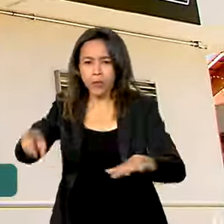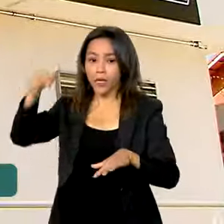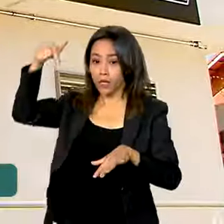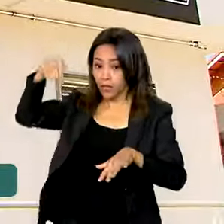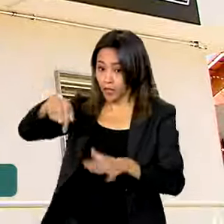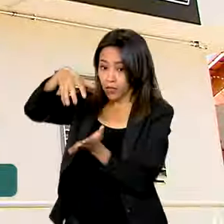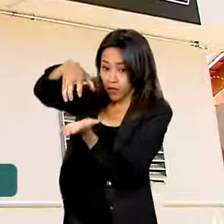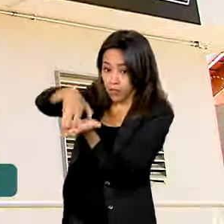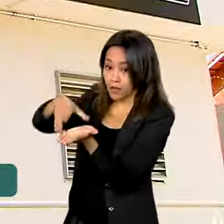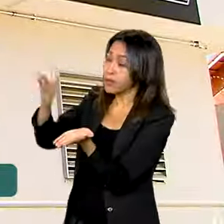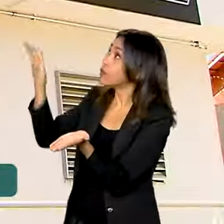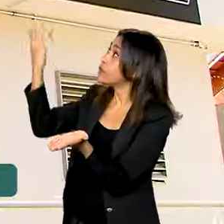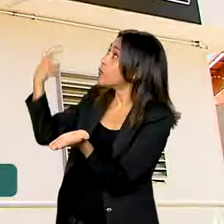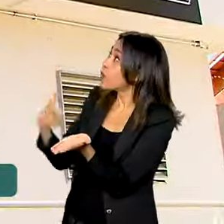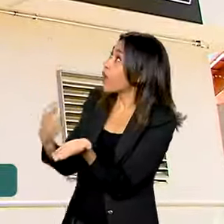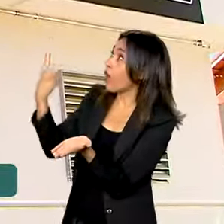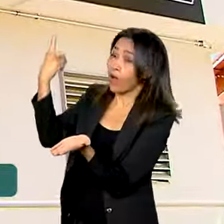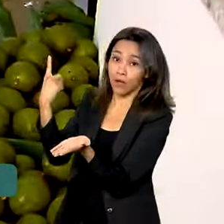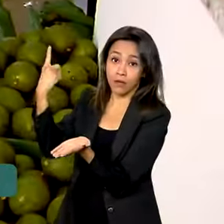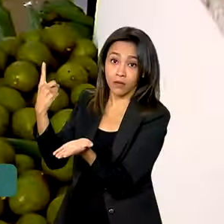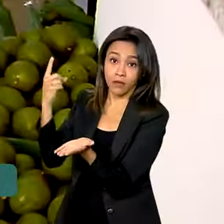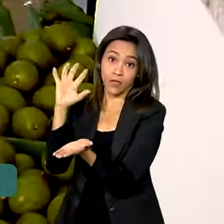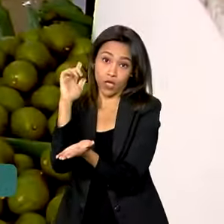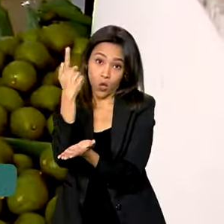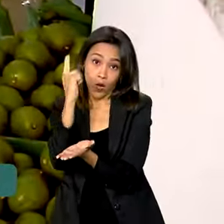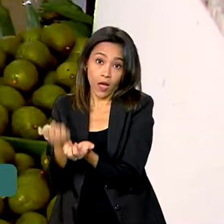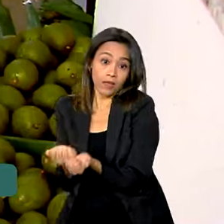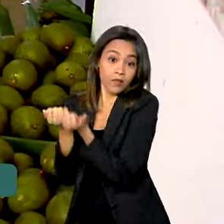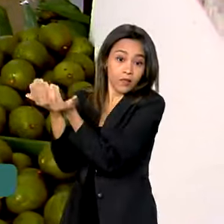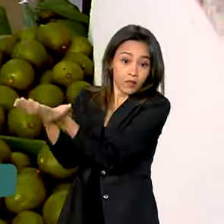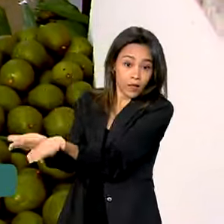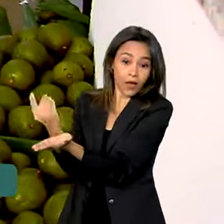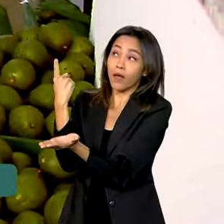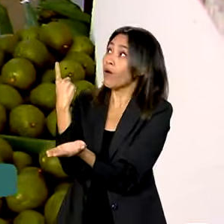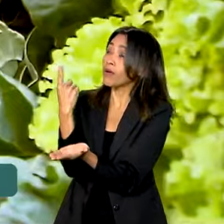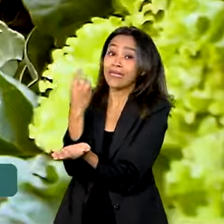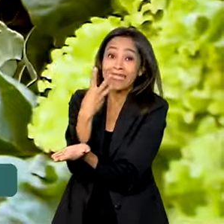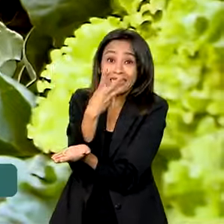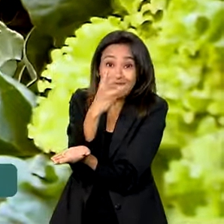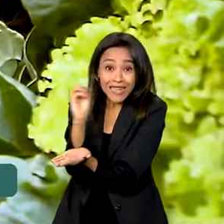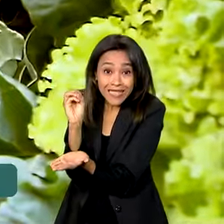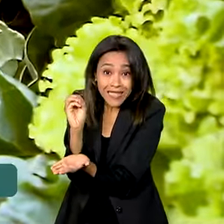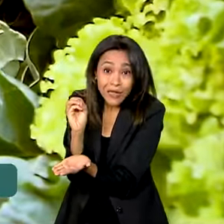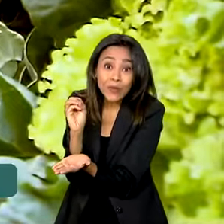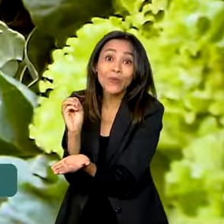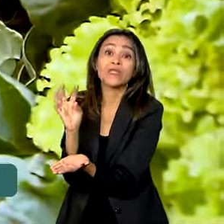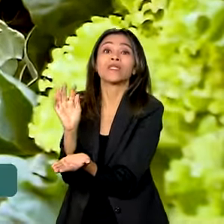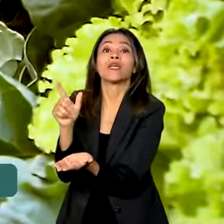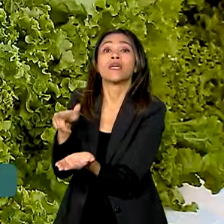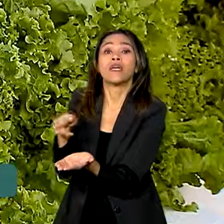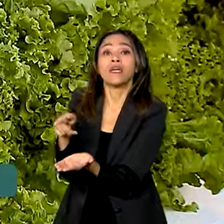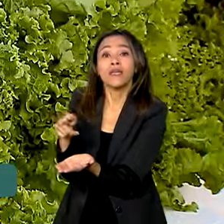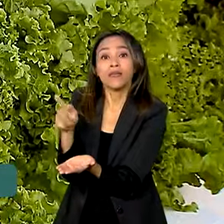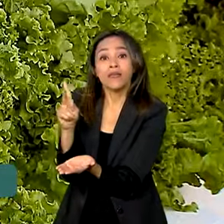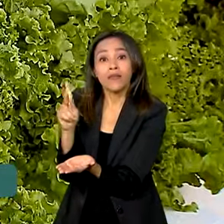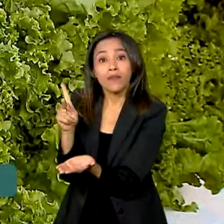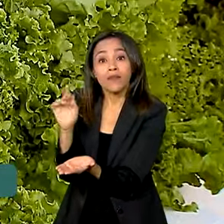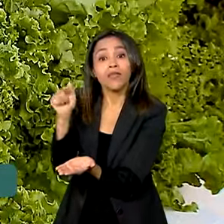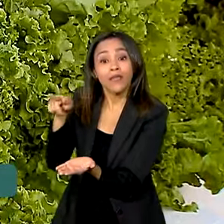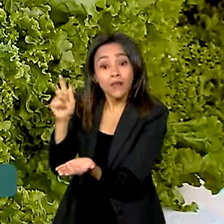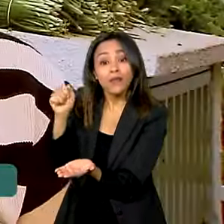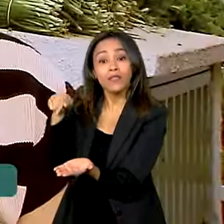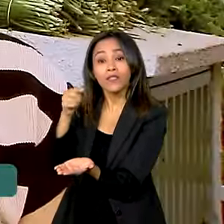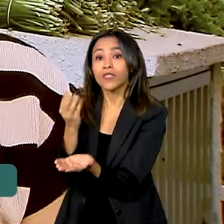referência de assistência social em Goiás, 300 quilos de alimentos. O forte da produção dela são as